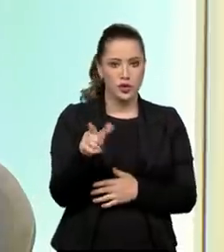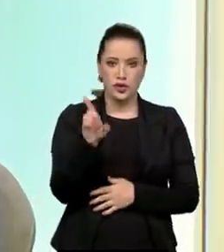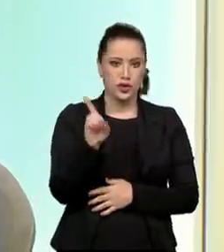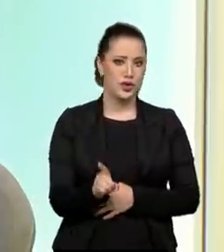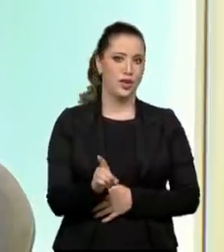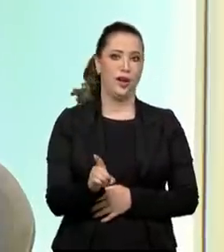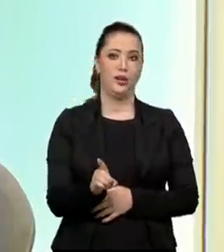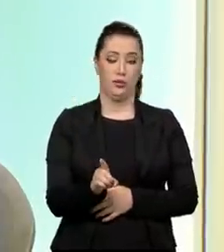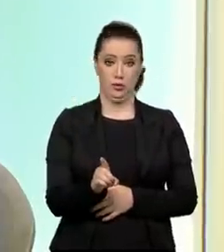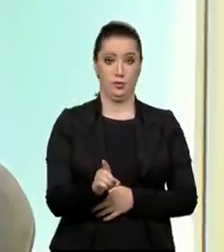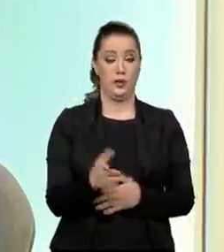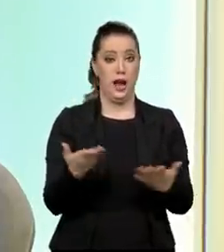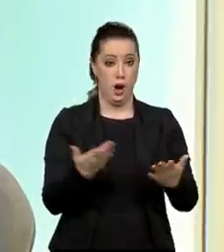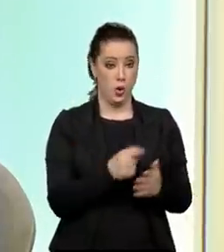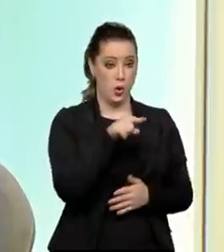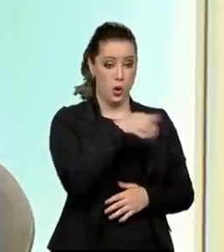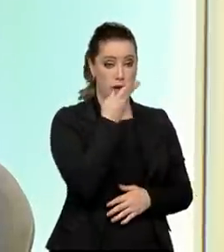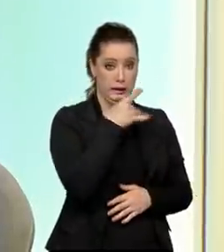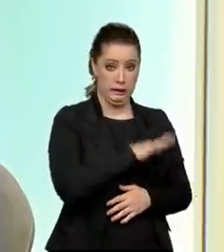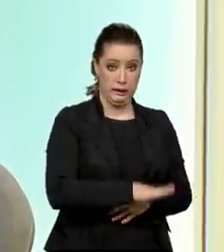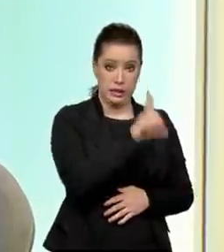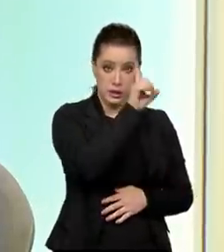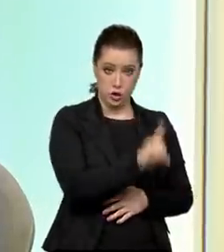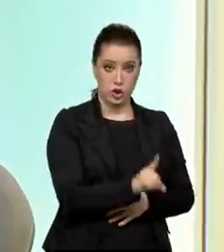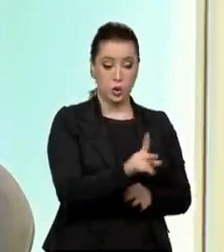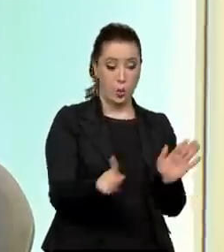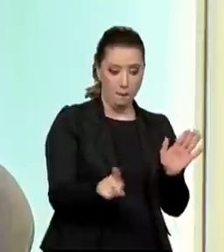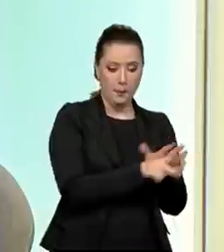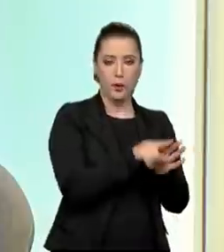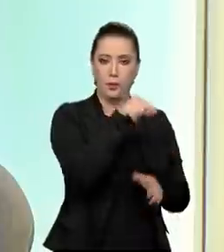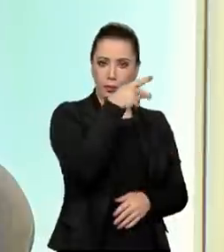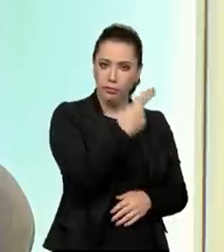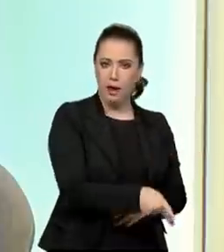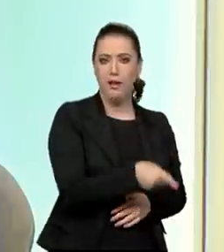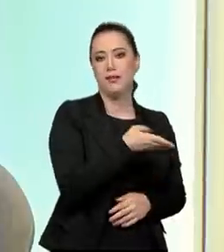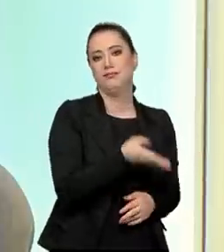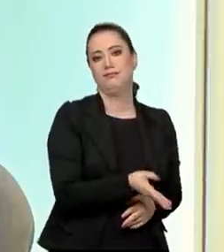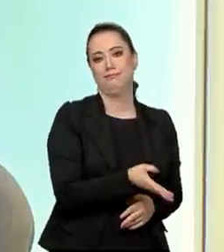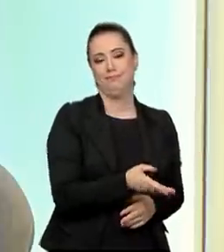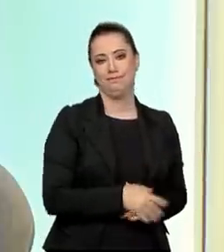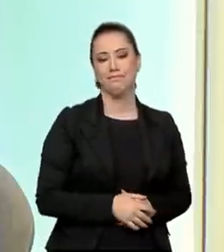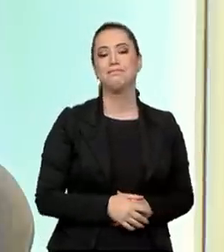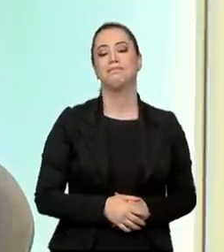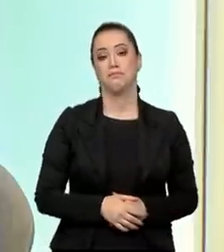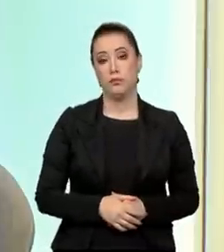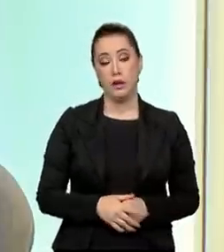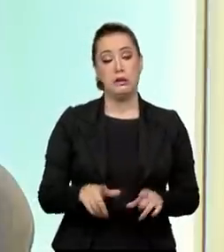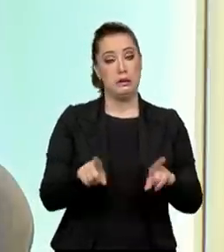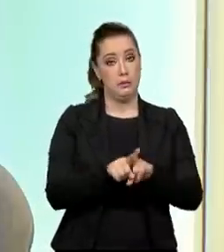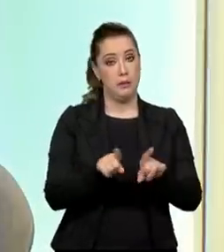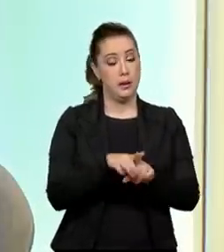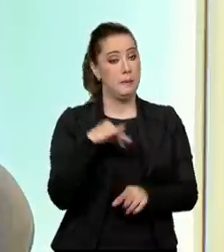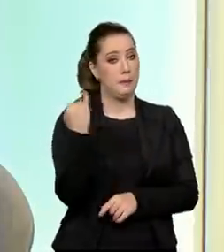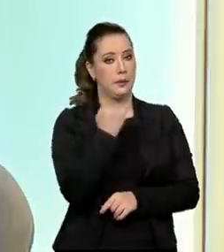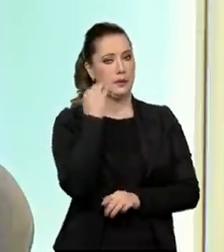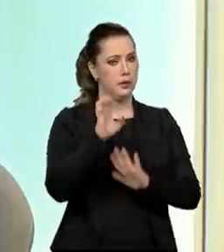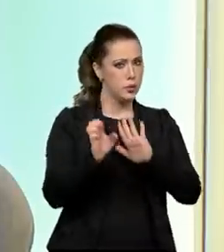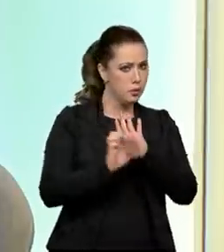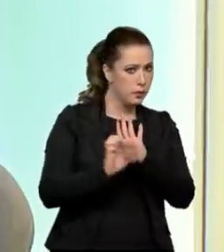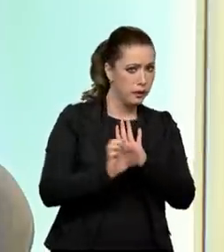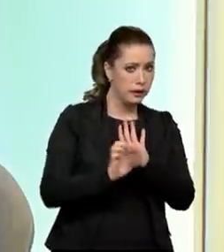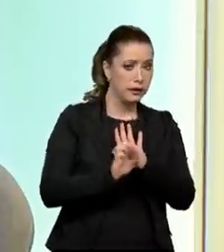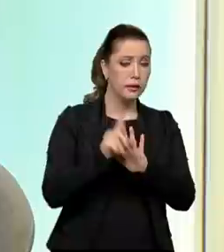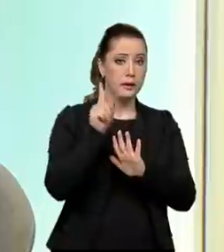passa a ser protagonista dos seus próprios direitos. Esse é um ponto. O segundo ponto que o ECA traz, que é muito importante,